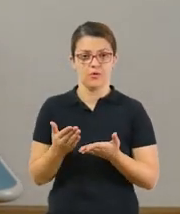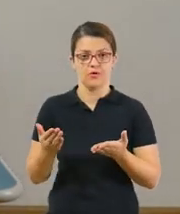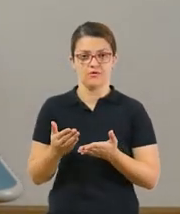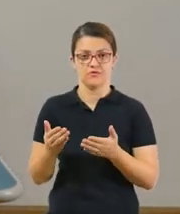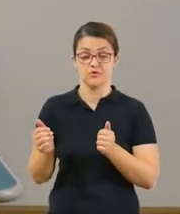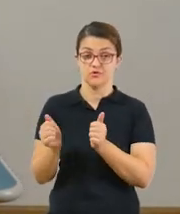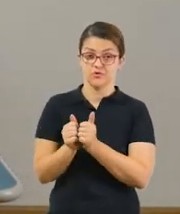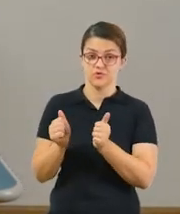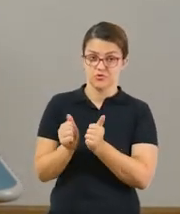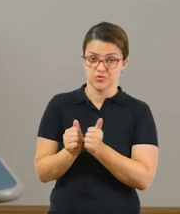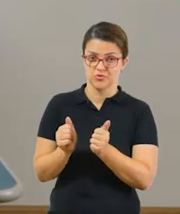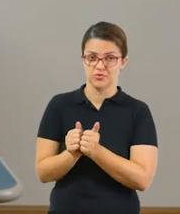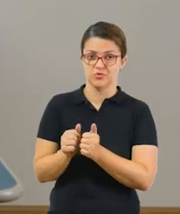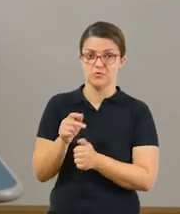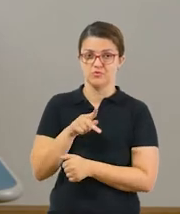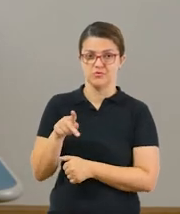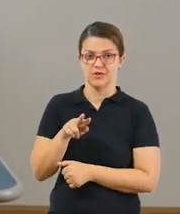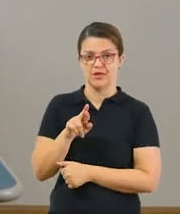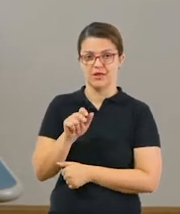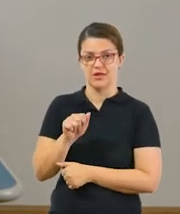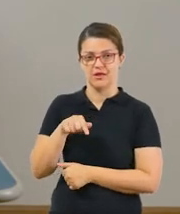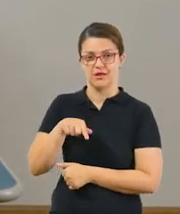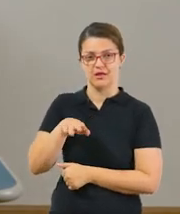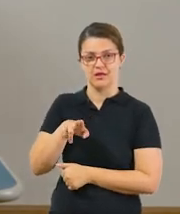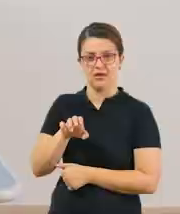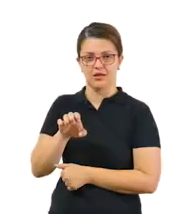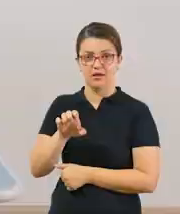professora Raquel. See you next class!